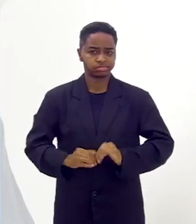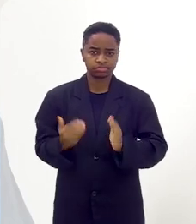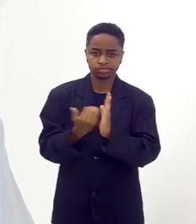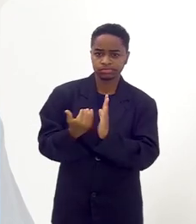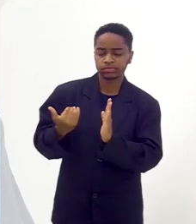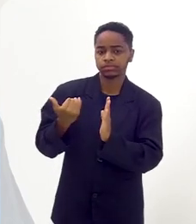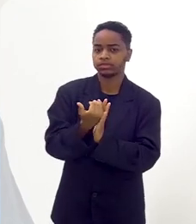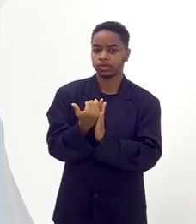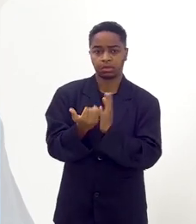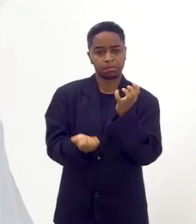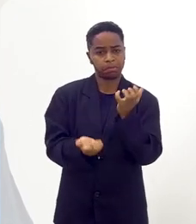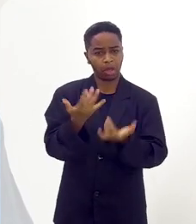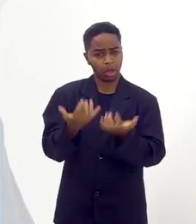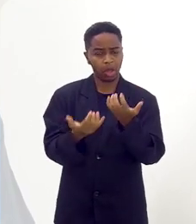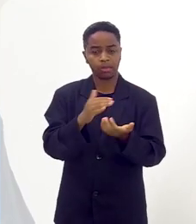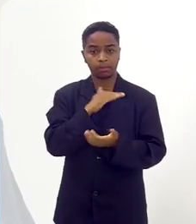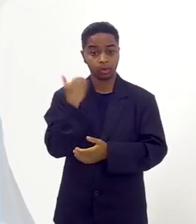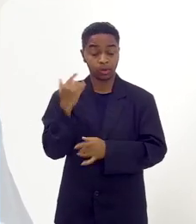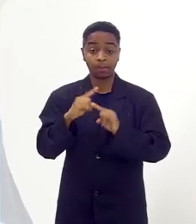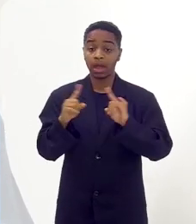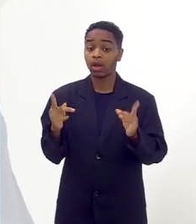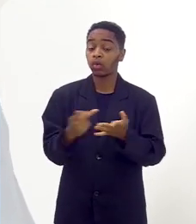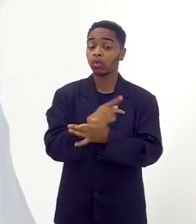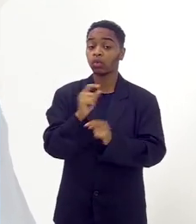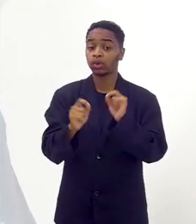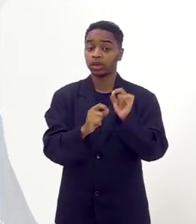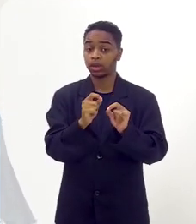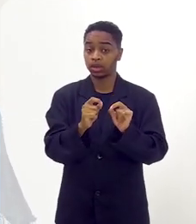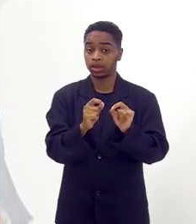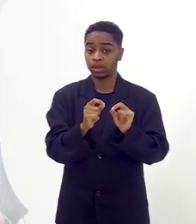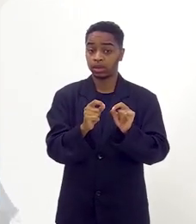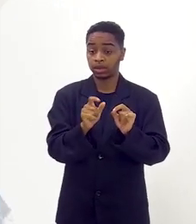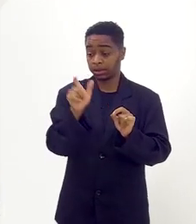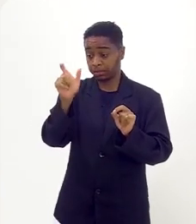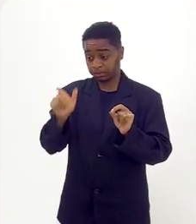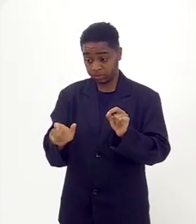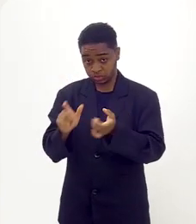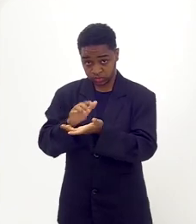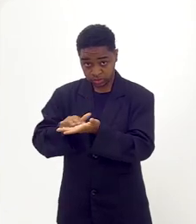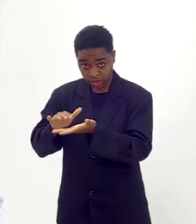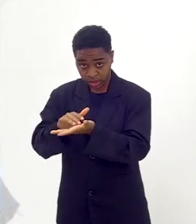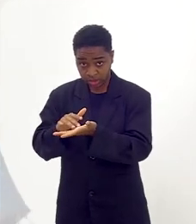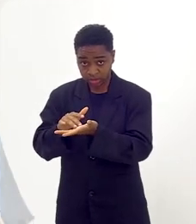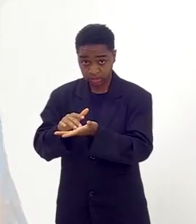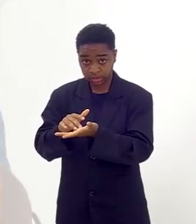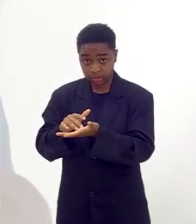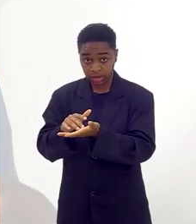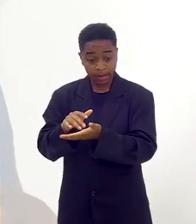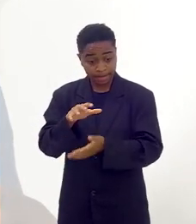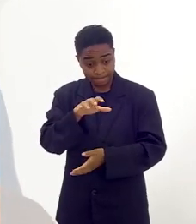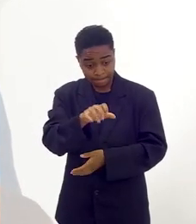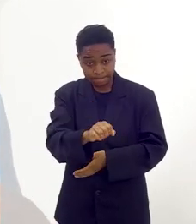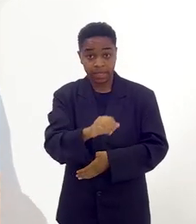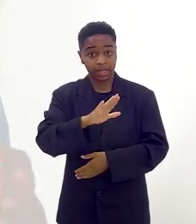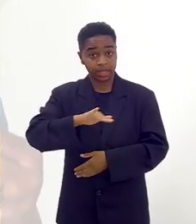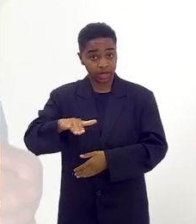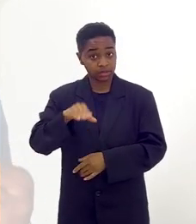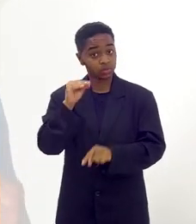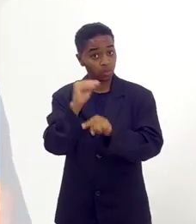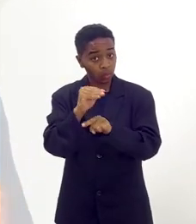sofreram, foram pra câmara. E aí, o que acontece? O outro cigano pega aquela criança